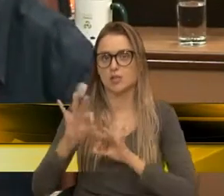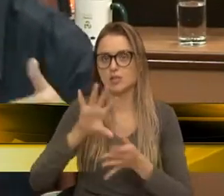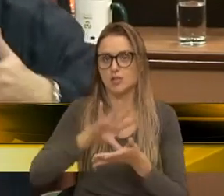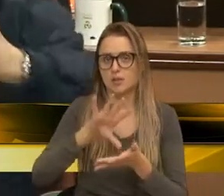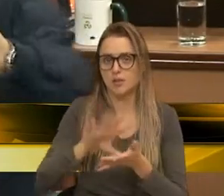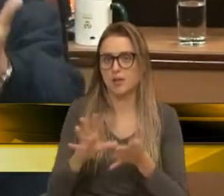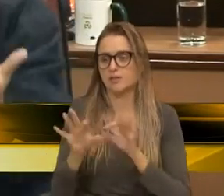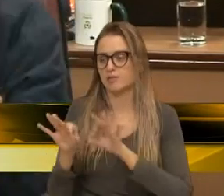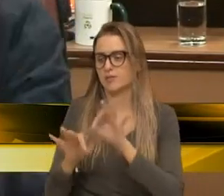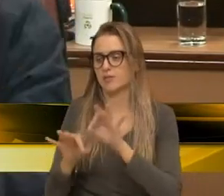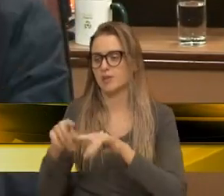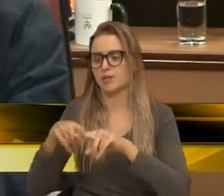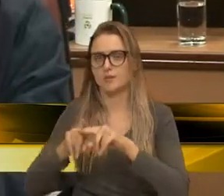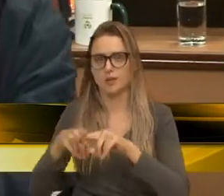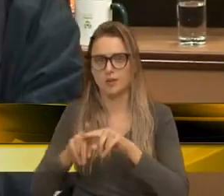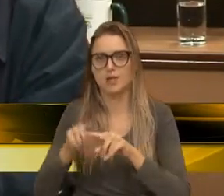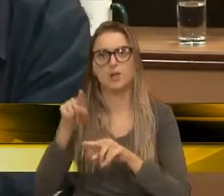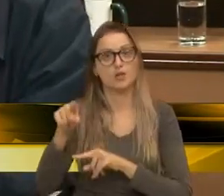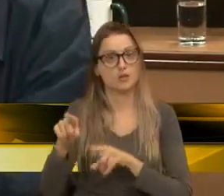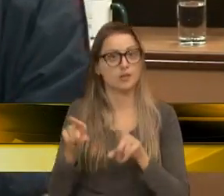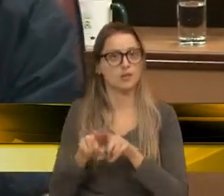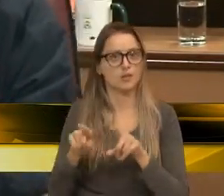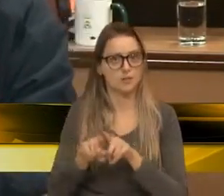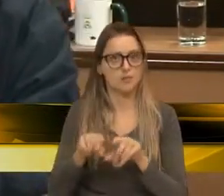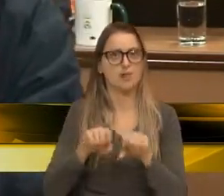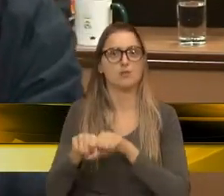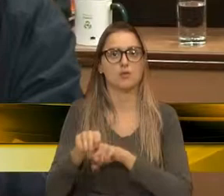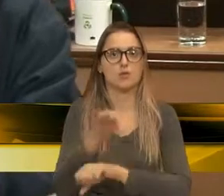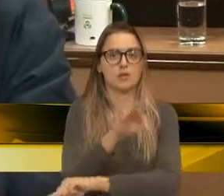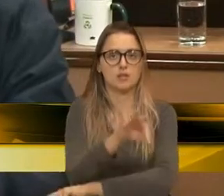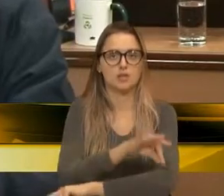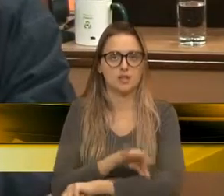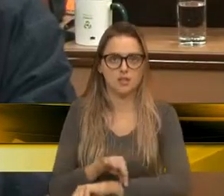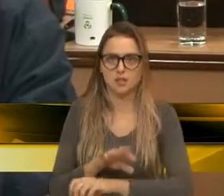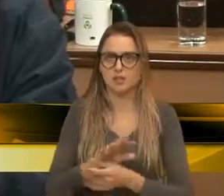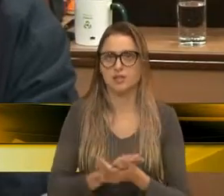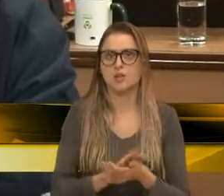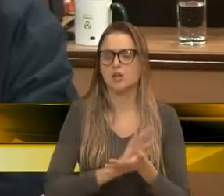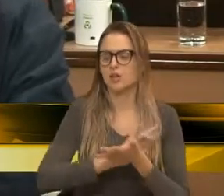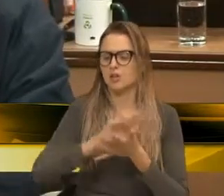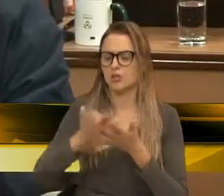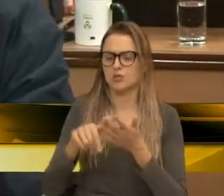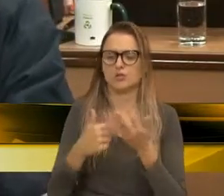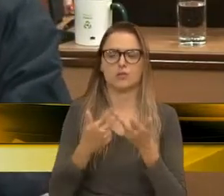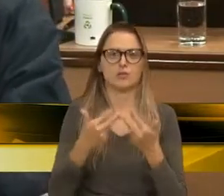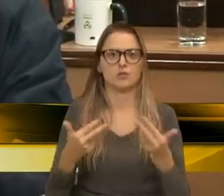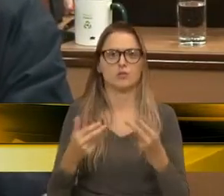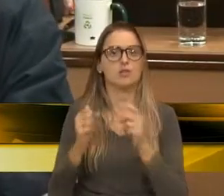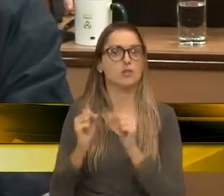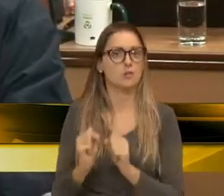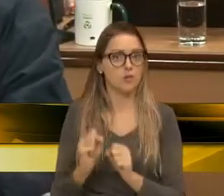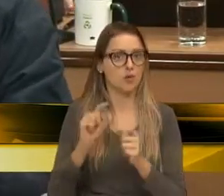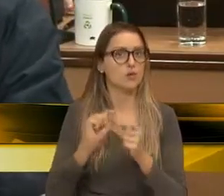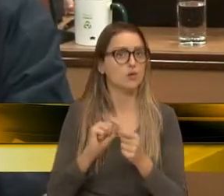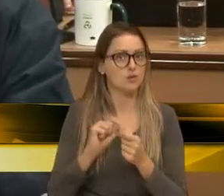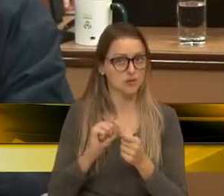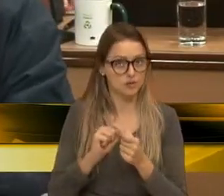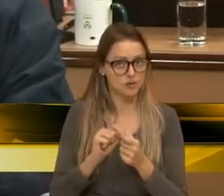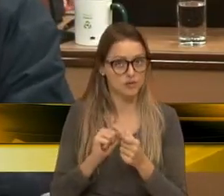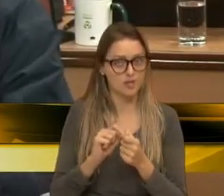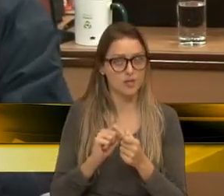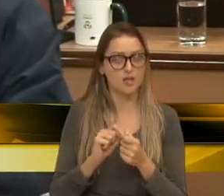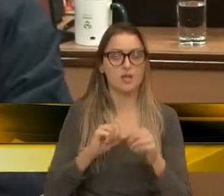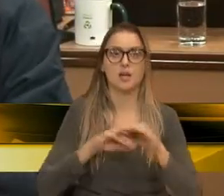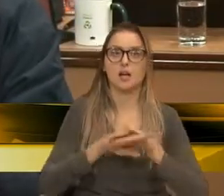e parques, V. Exª, que também é a egressa do curso de arquitetura, enfim. Muitas possibilidades podem ser